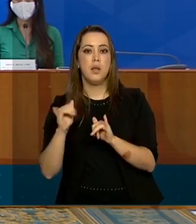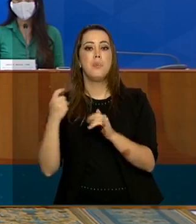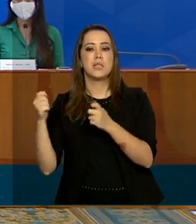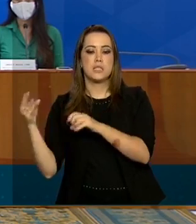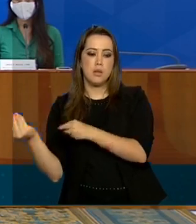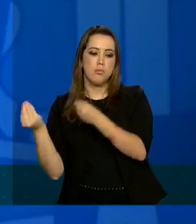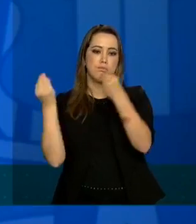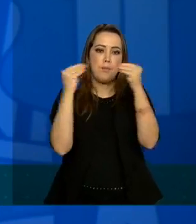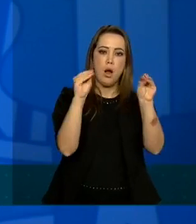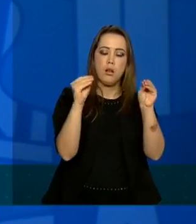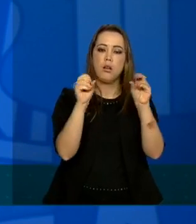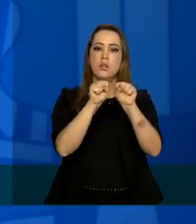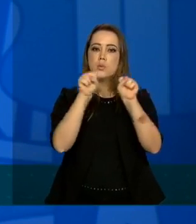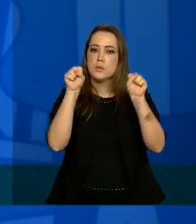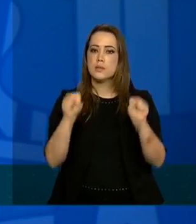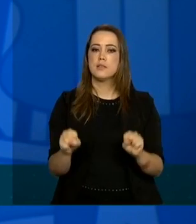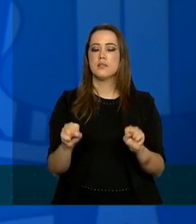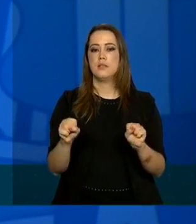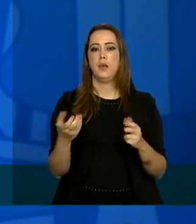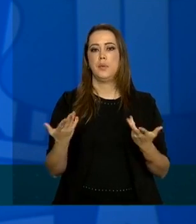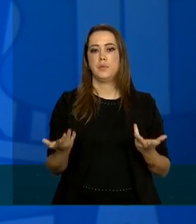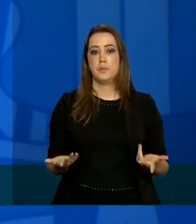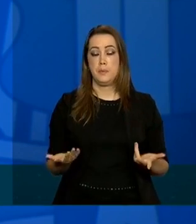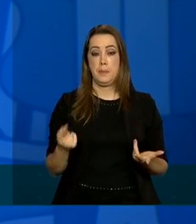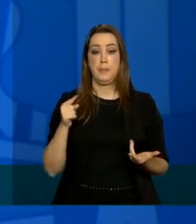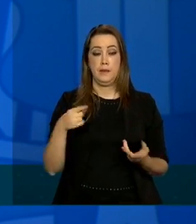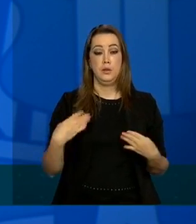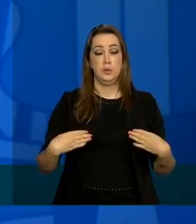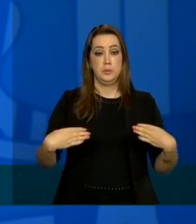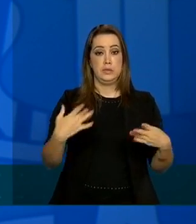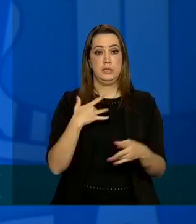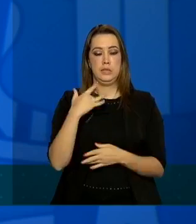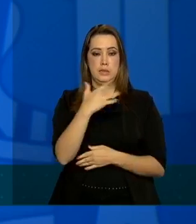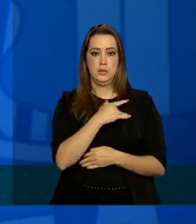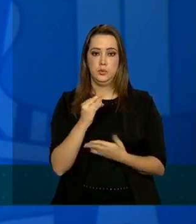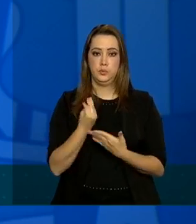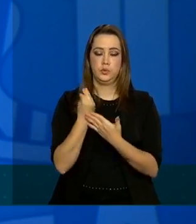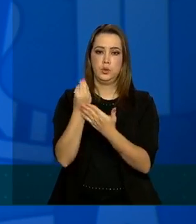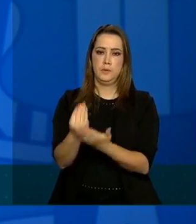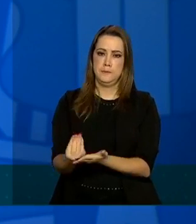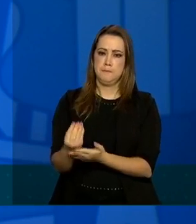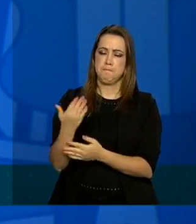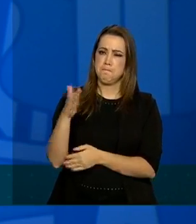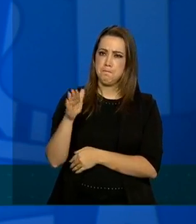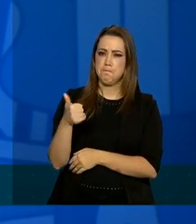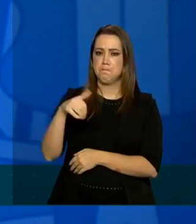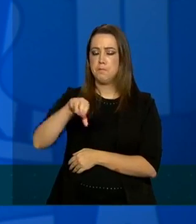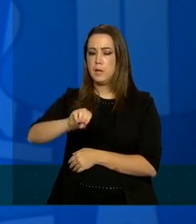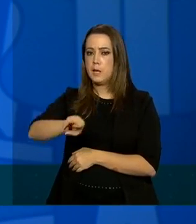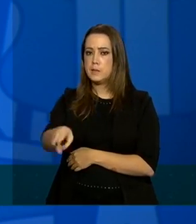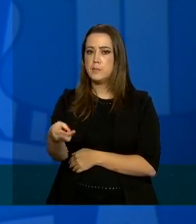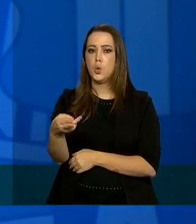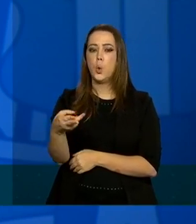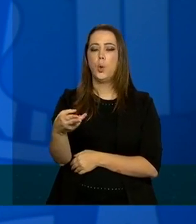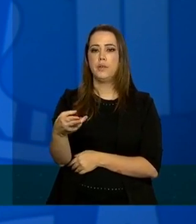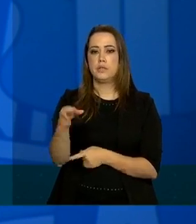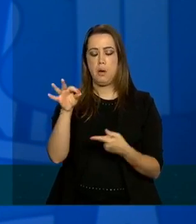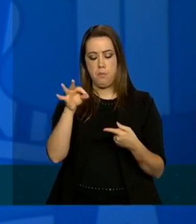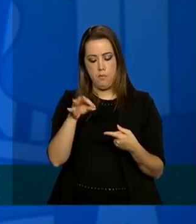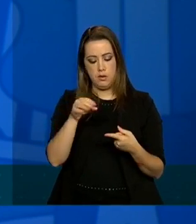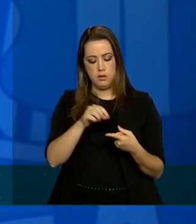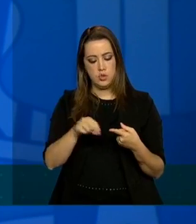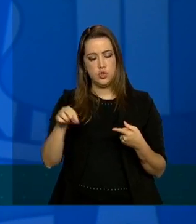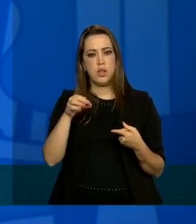registrar no sistema oficial o ministério da saúde disponibilizou cerca de 10 milhões de testes rápidos que foi uma